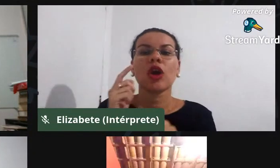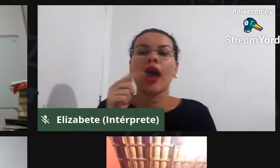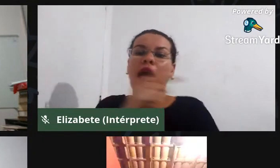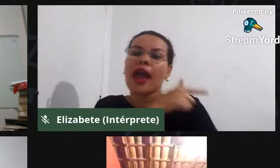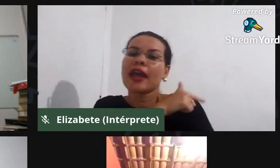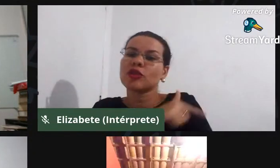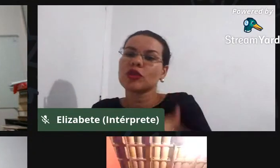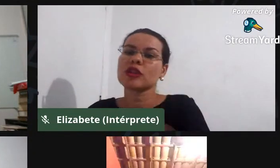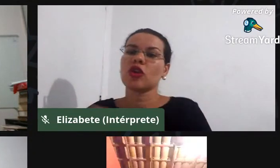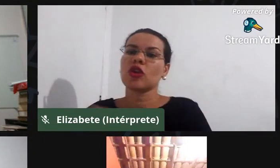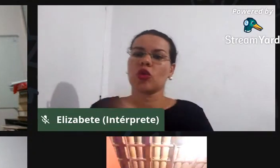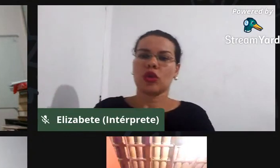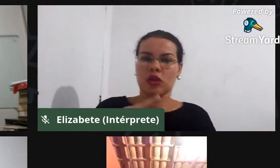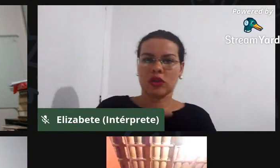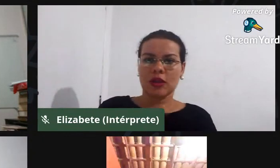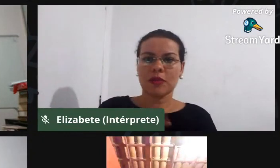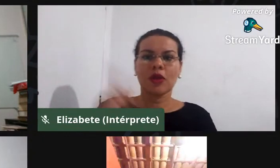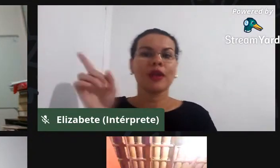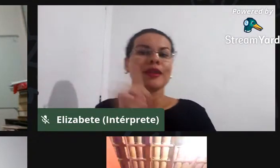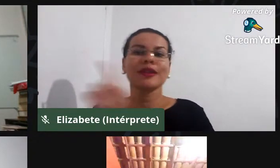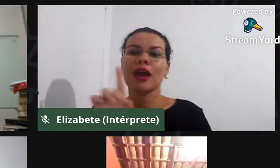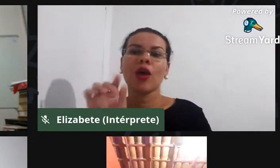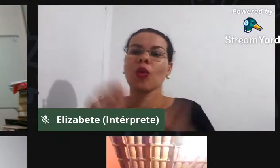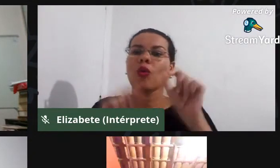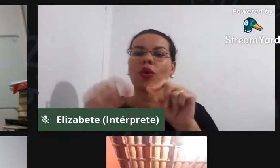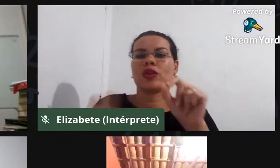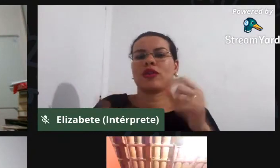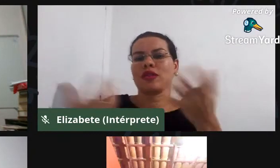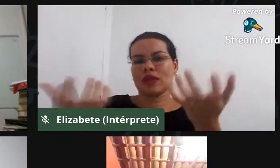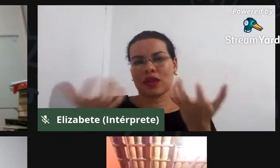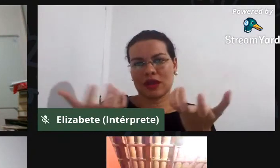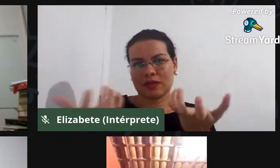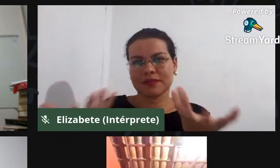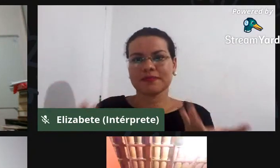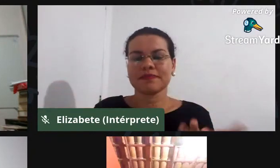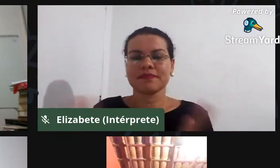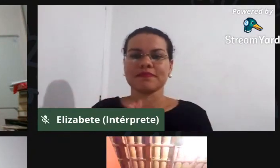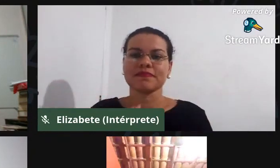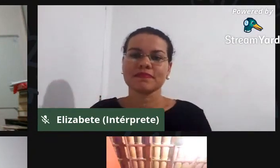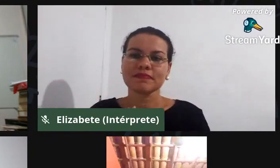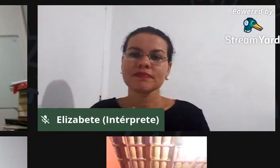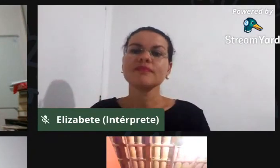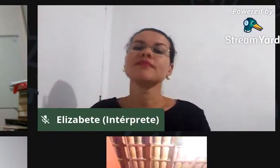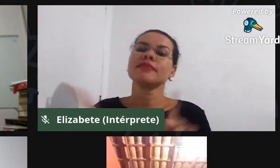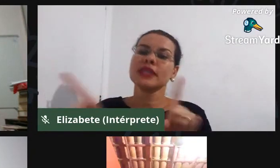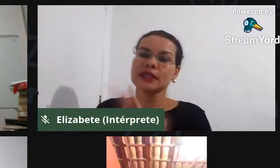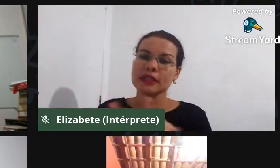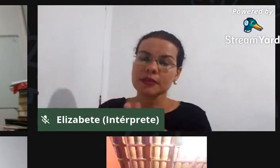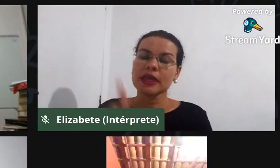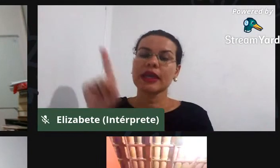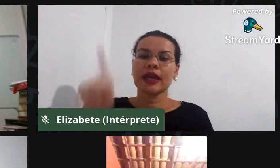é a que queremos e eu sempre acredito muito na formação de base contextualizada para o